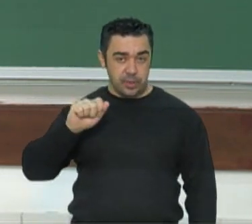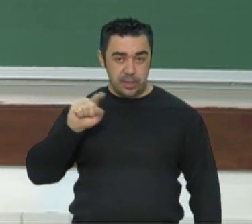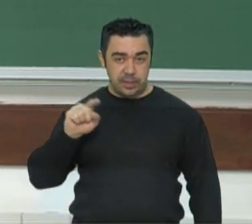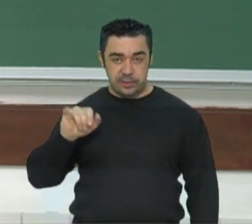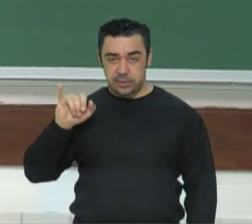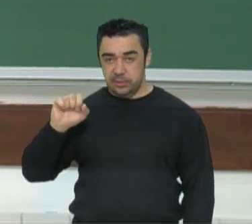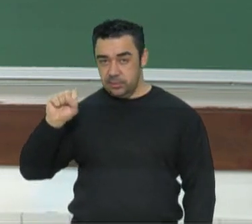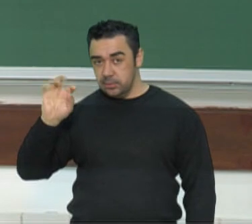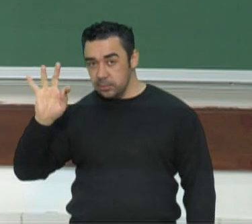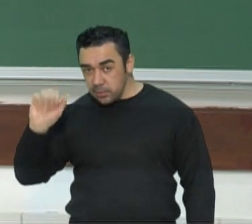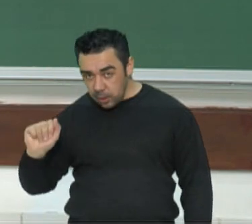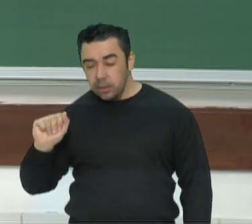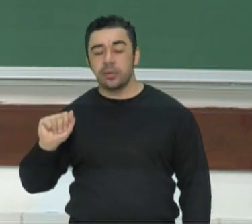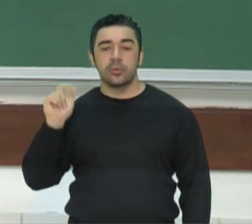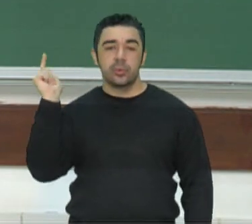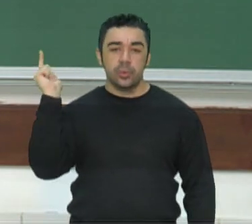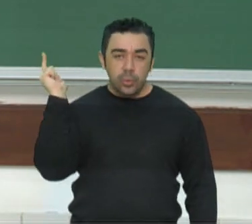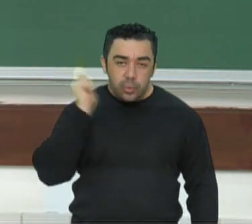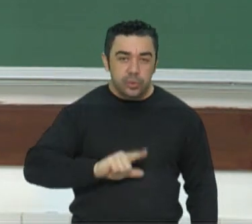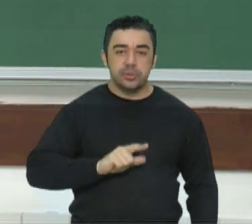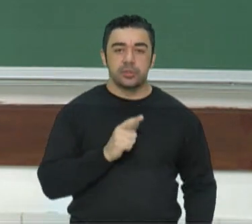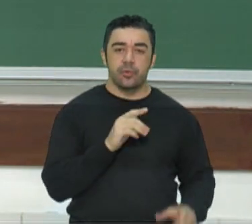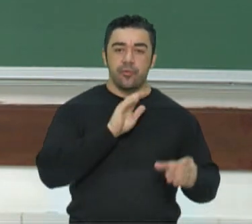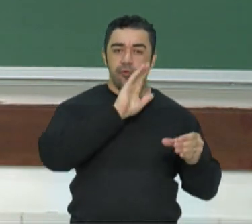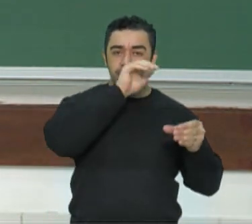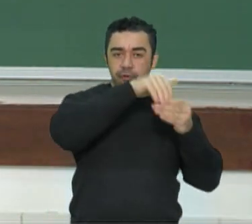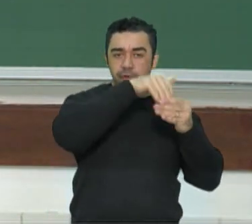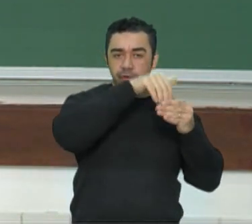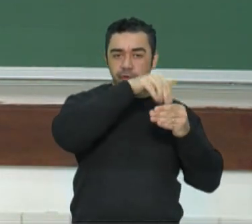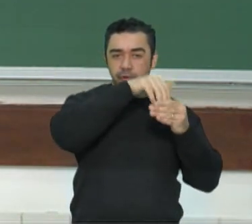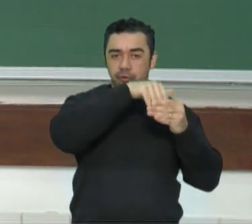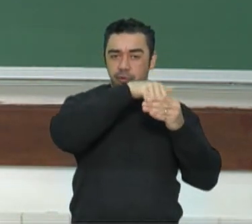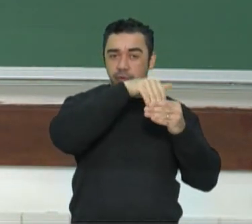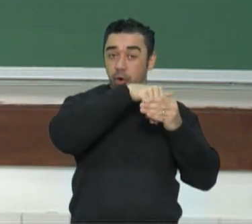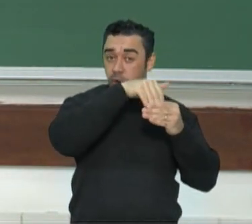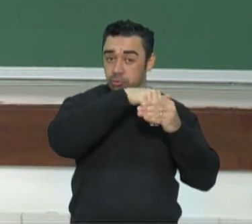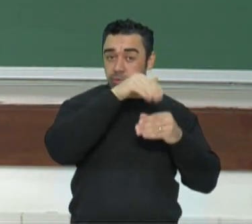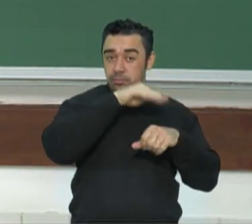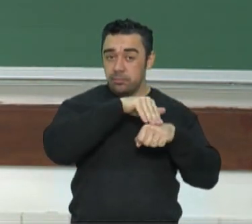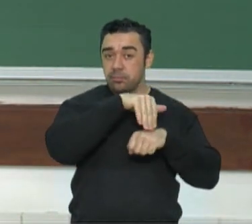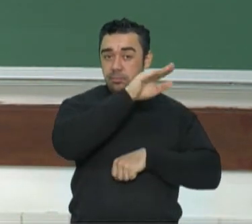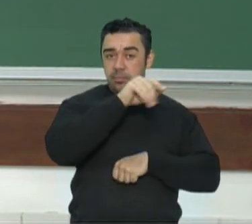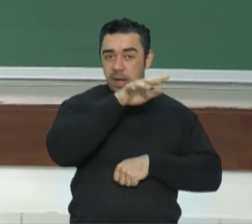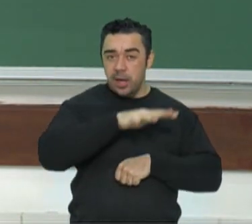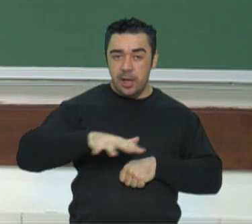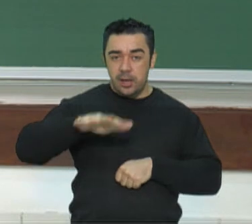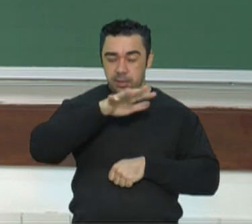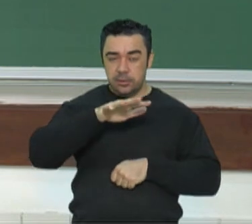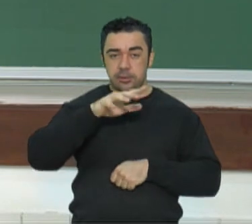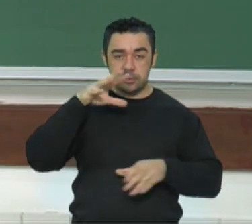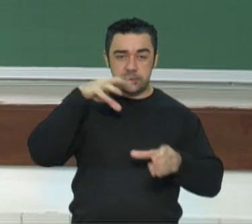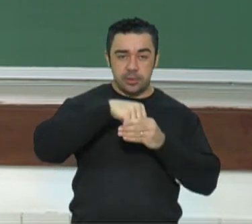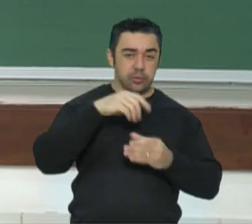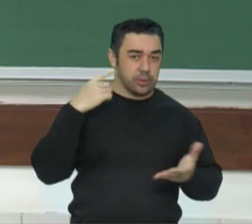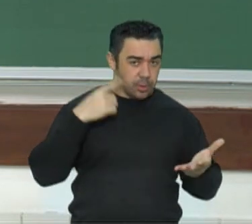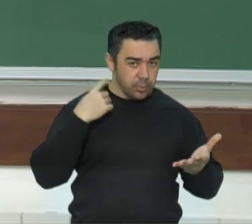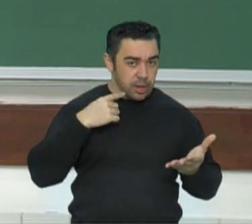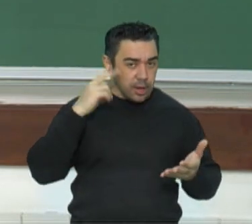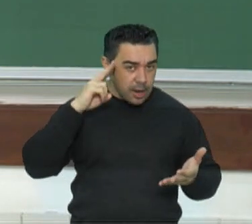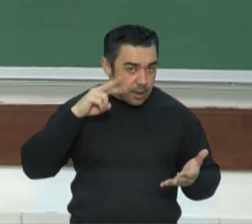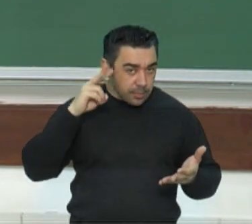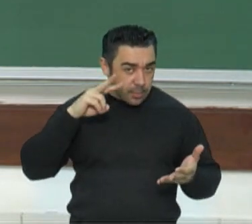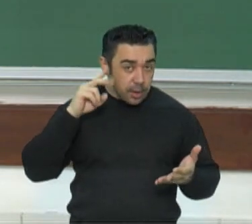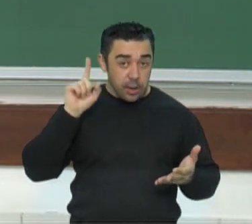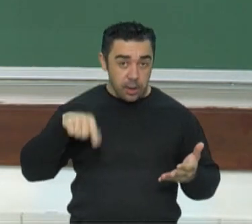Alemão, conquistou a maior parte das representações entre os deputados. Lembra disso?